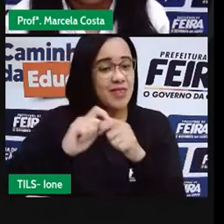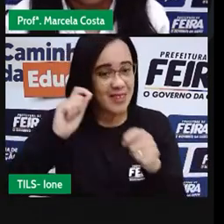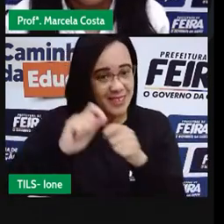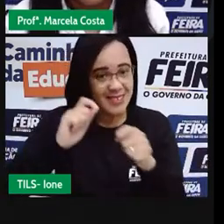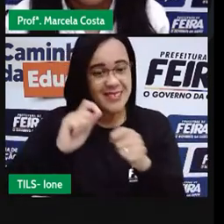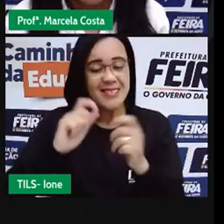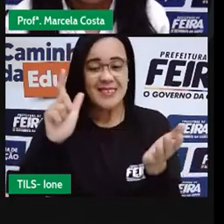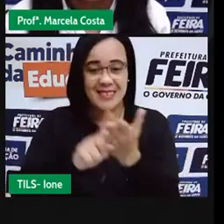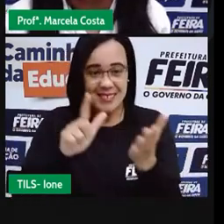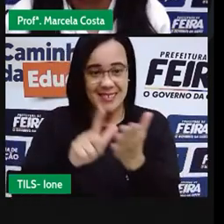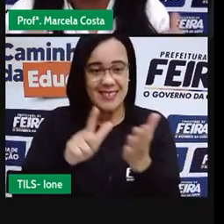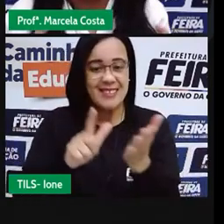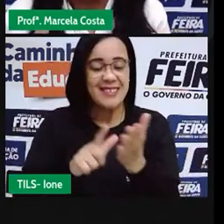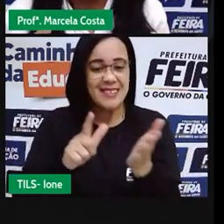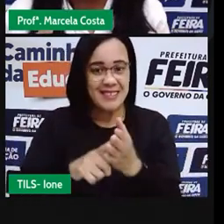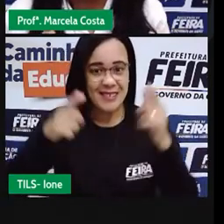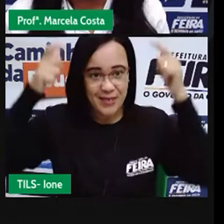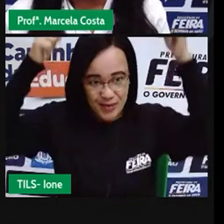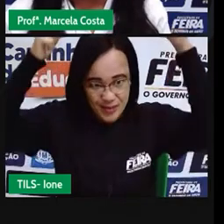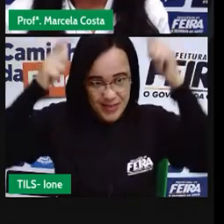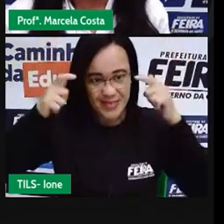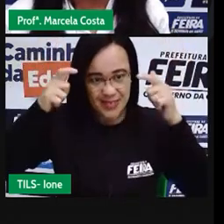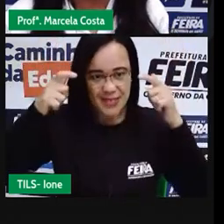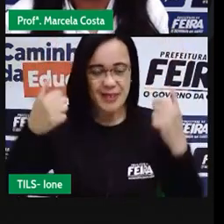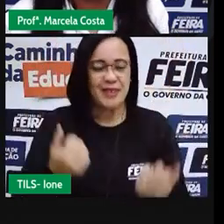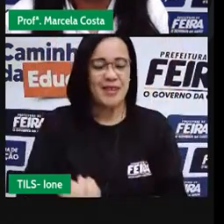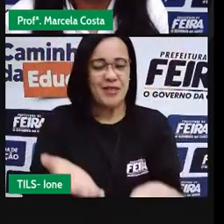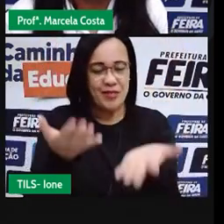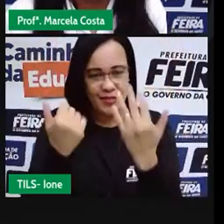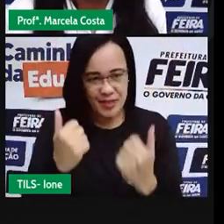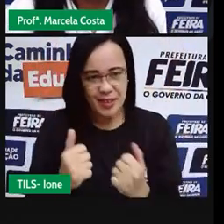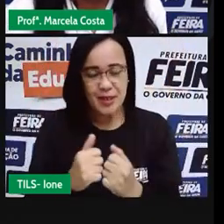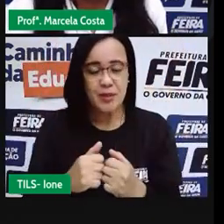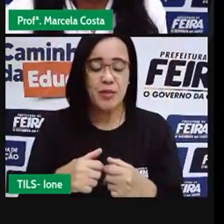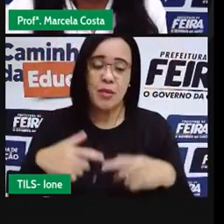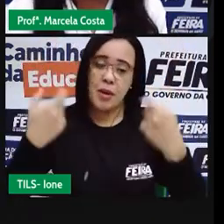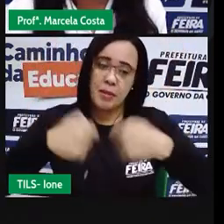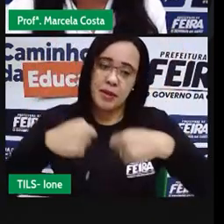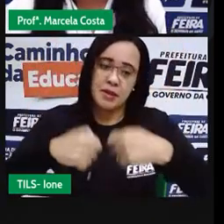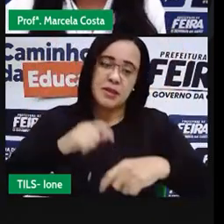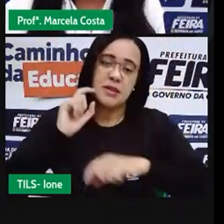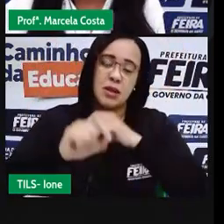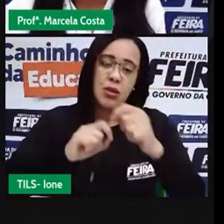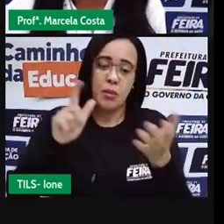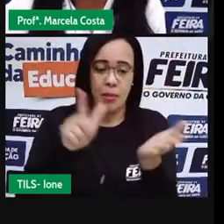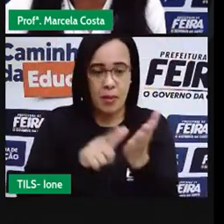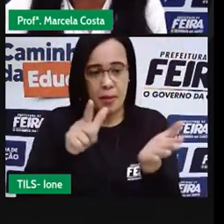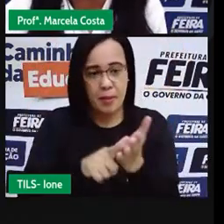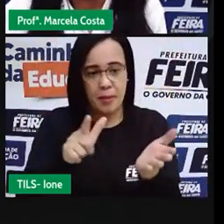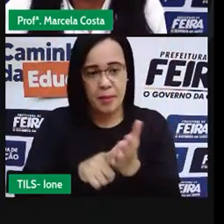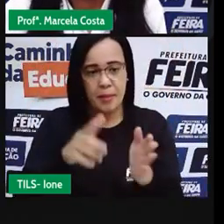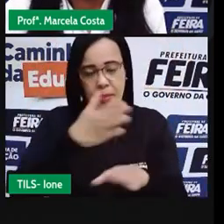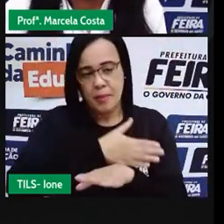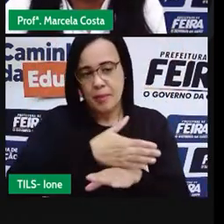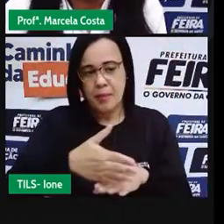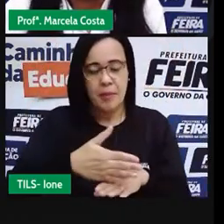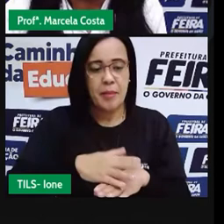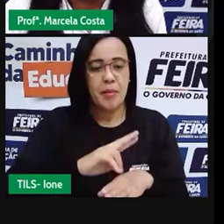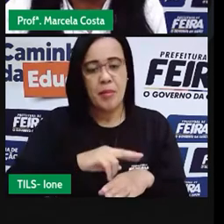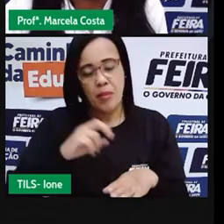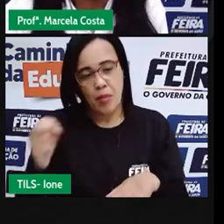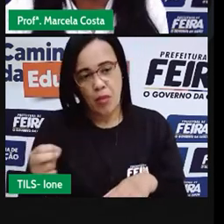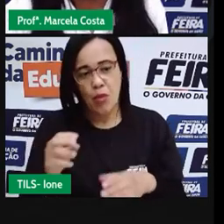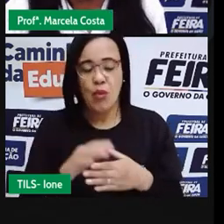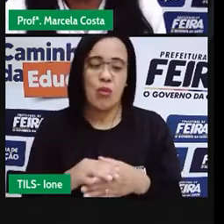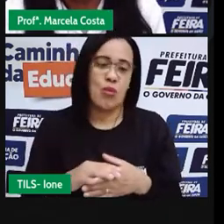chapéu vamos lá você vai precisar de uma folha pode ser uma folha de